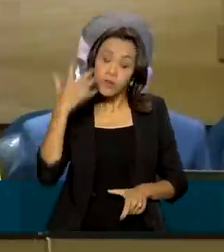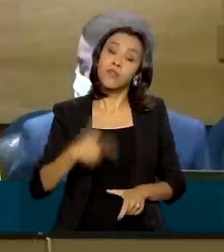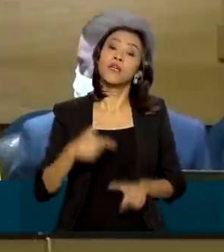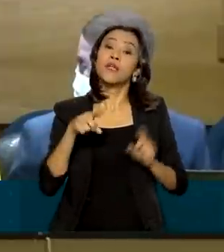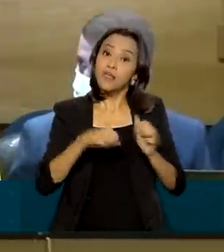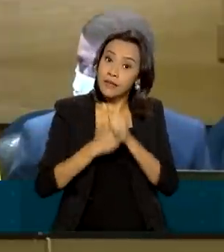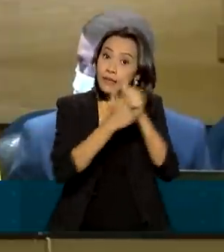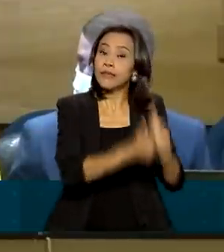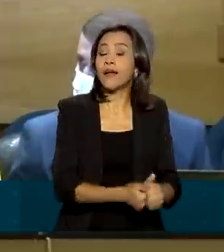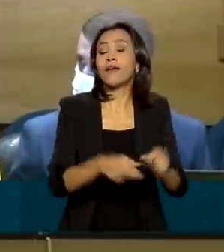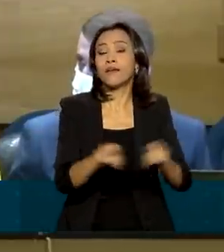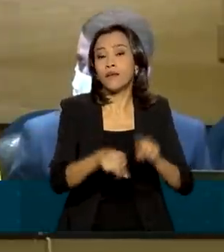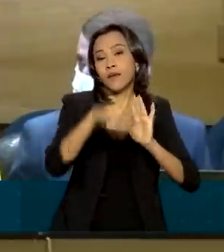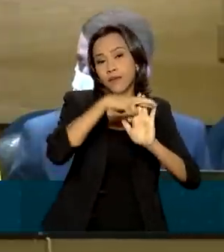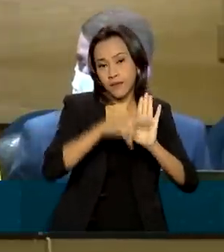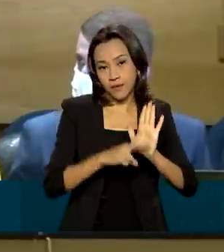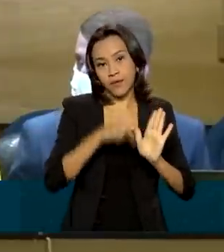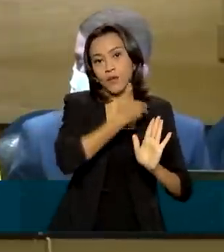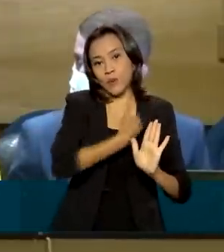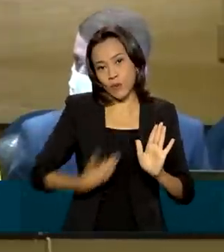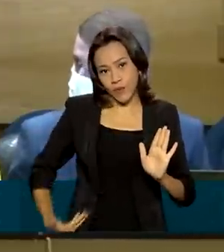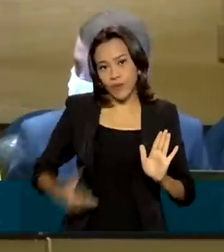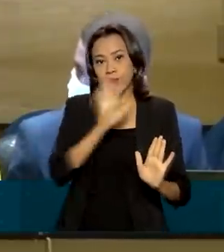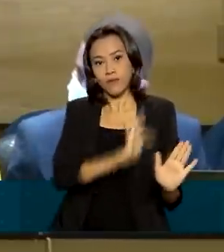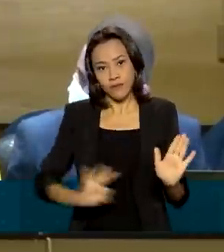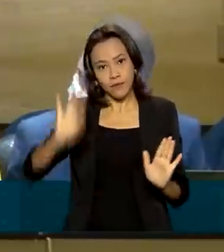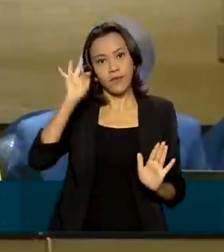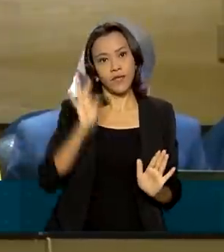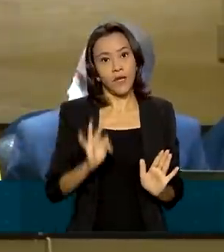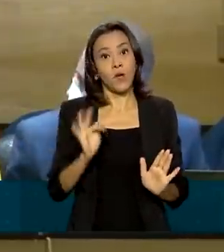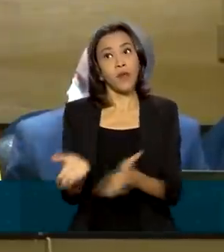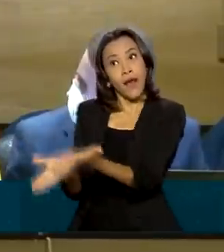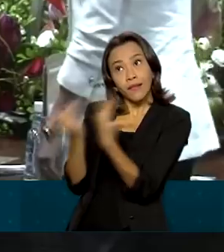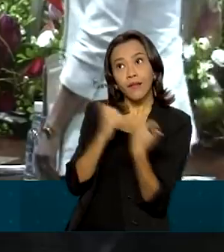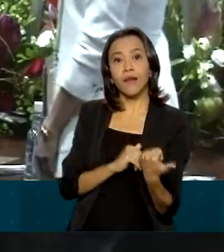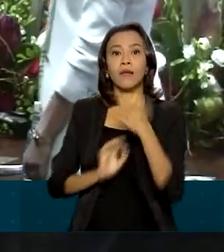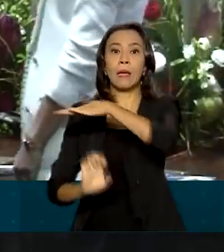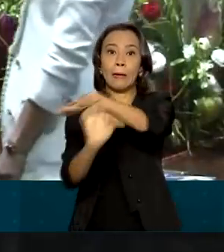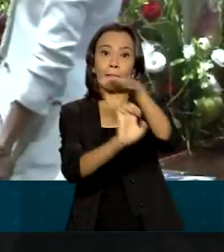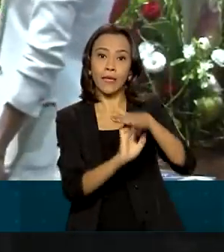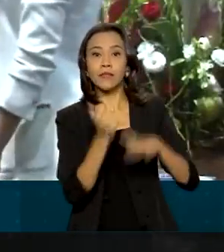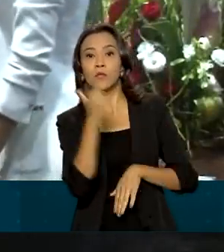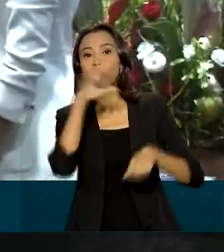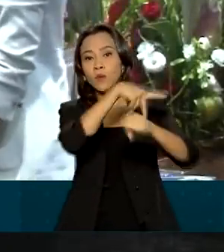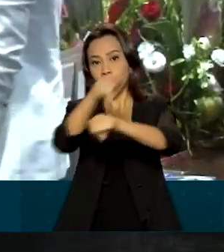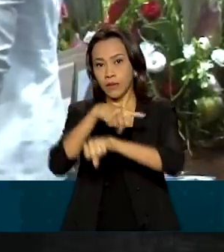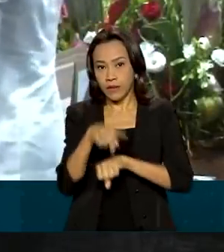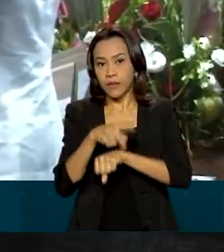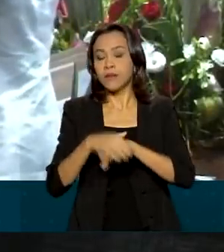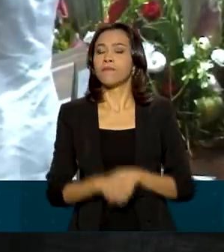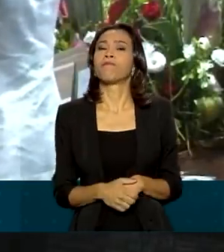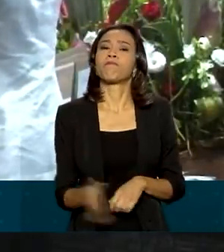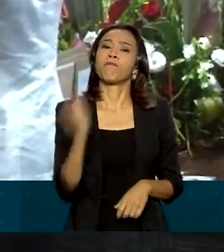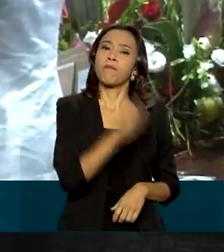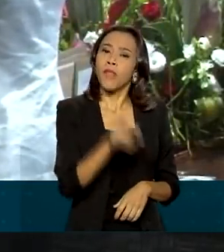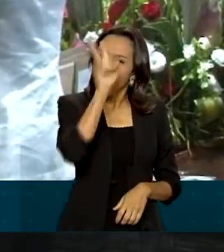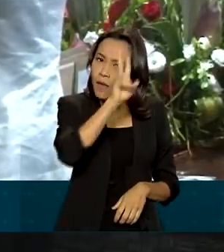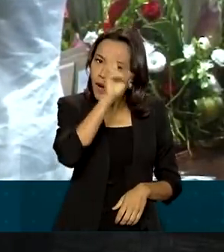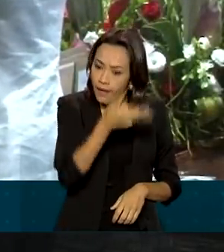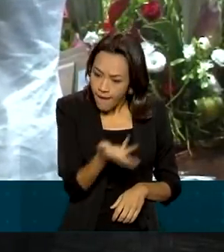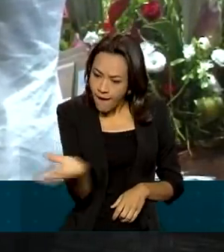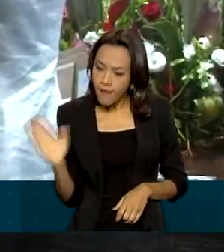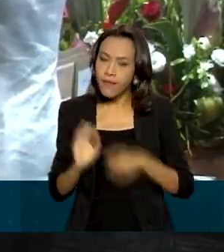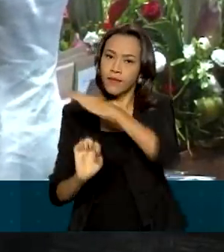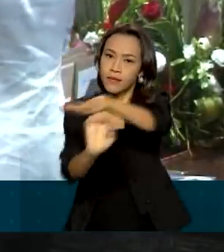protocolo do governo de atrair também investimento de investidores estrangeiros, recursos estrangeiros. E é sempre bom lembrar que essas empresas vão cumprir